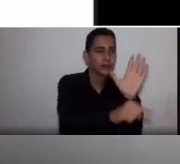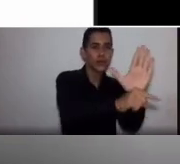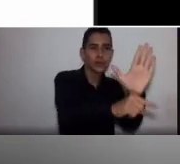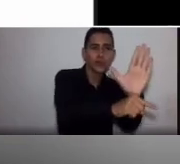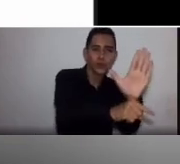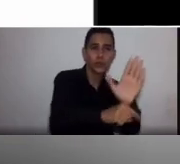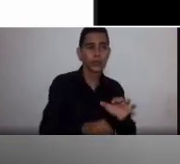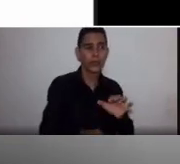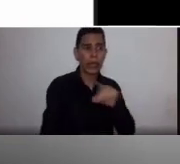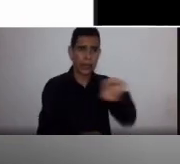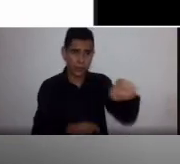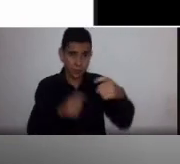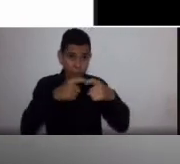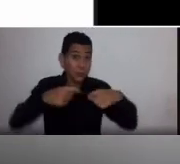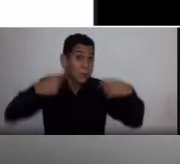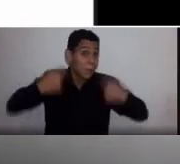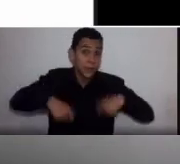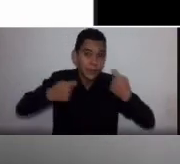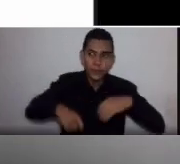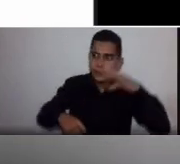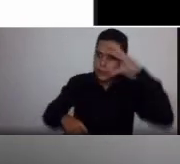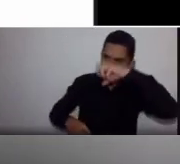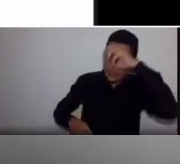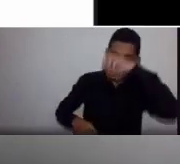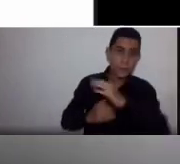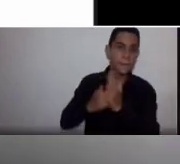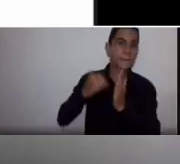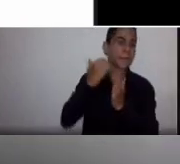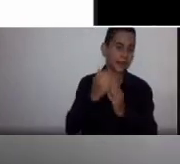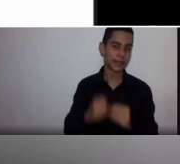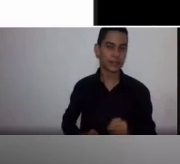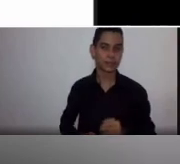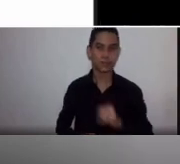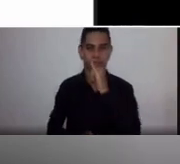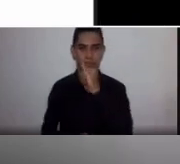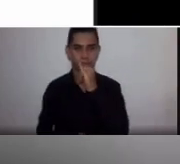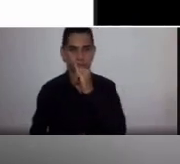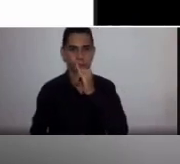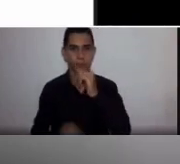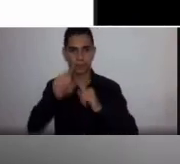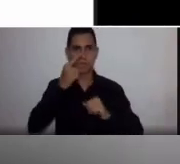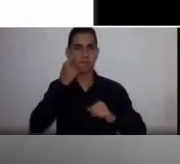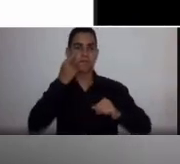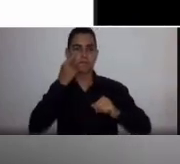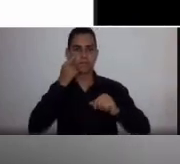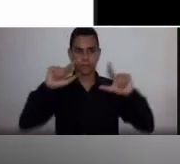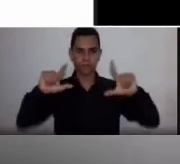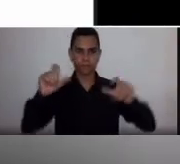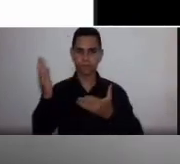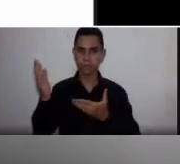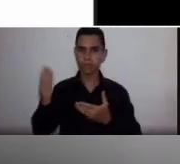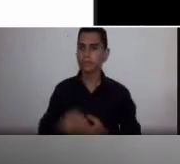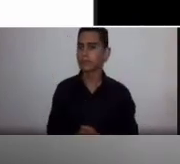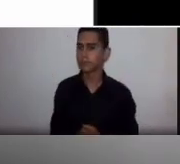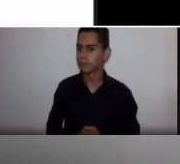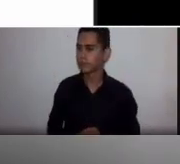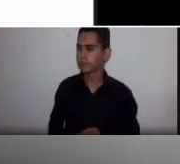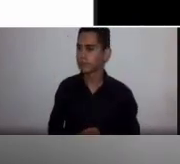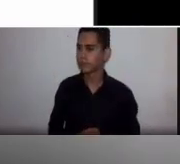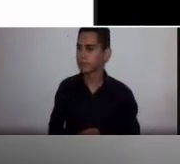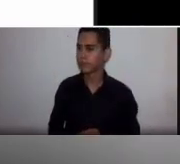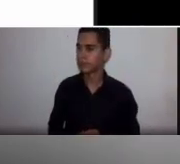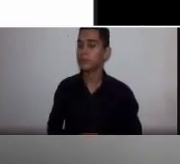são os que precisam aprender isso. De maneira que aqui, olha, mostrando quantos médicos passavam